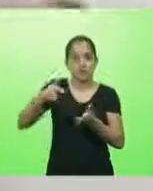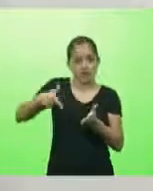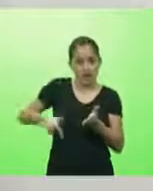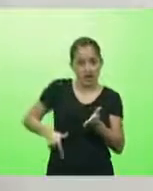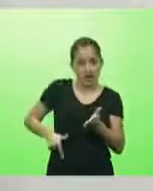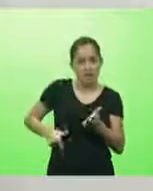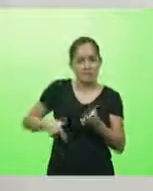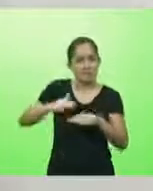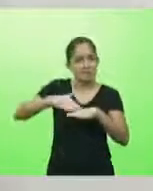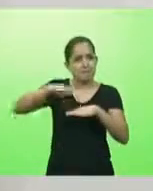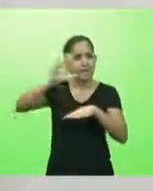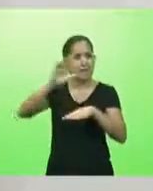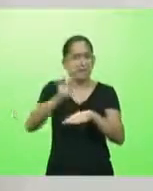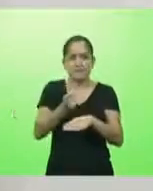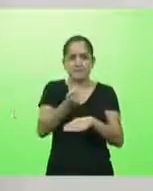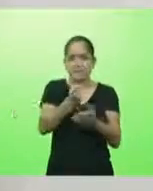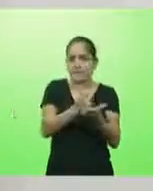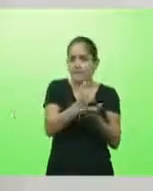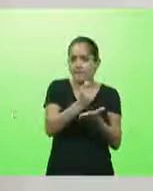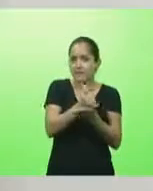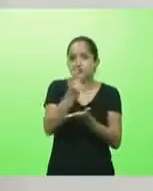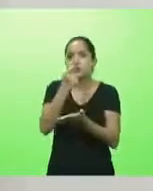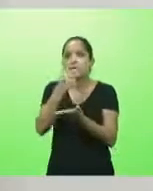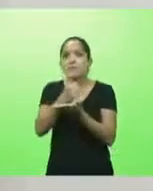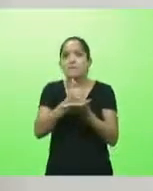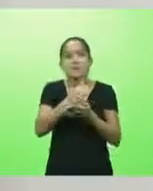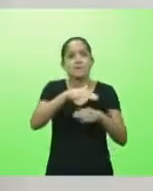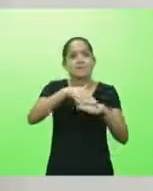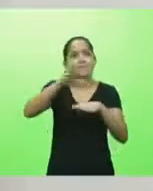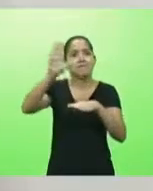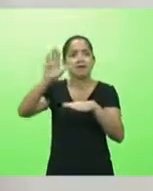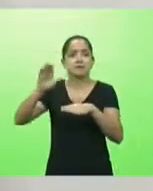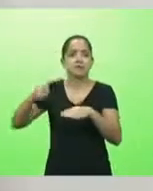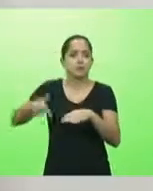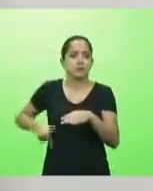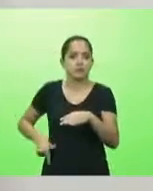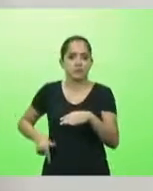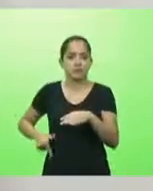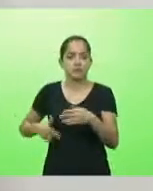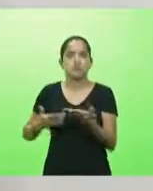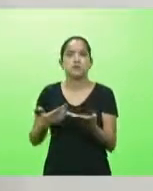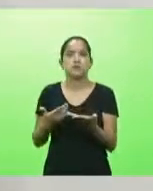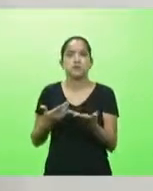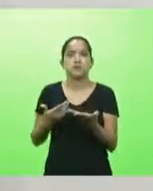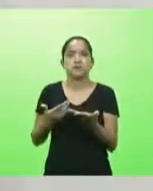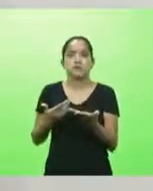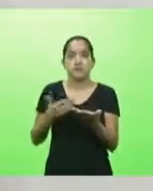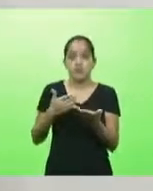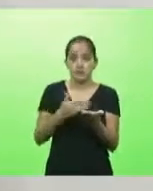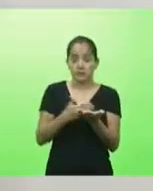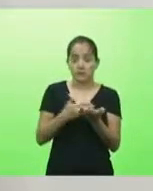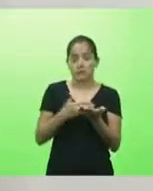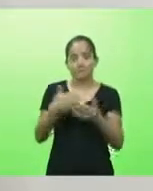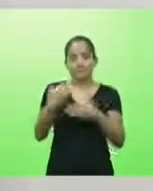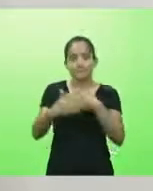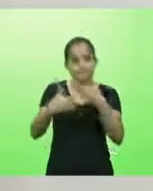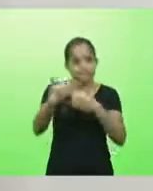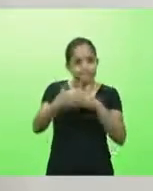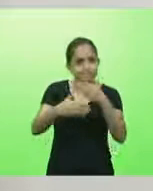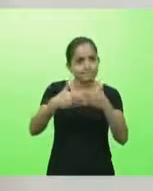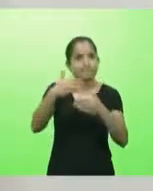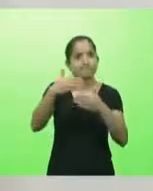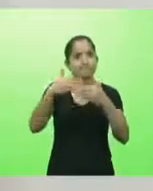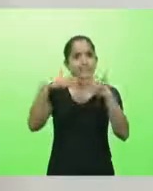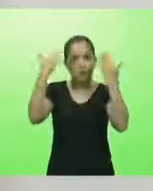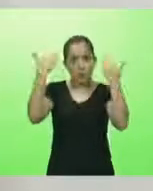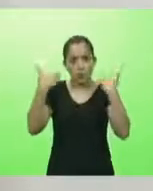ganha mais dinheiro vendendo remédio no mundo do que armas. E quando você começa... É aquela história da capa de chuva na frente do